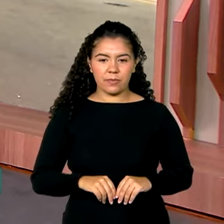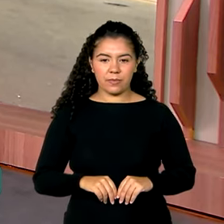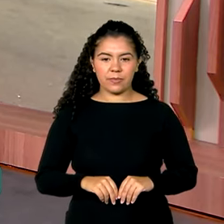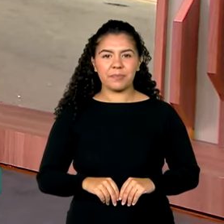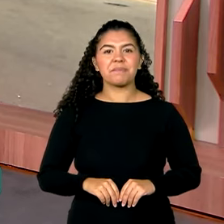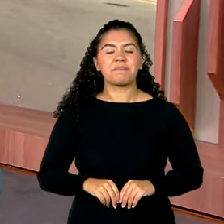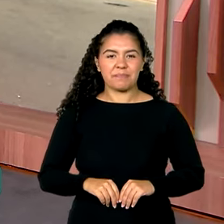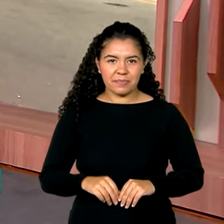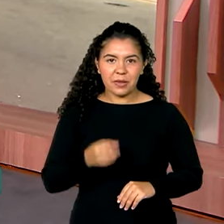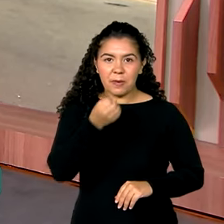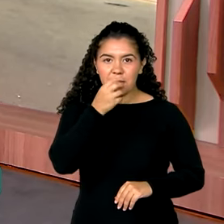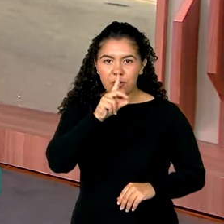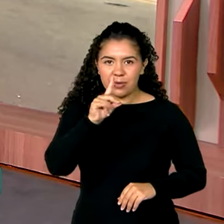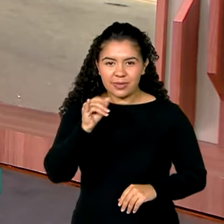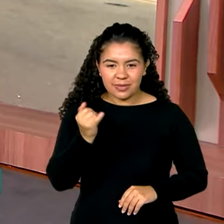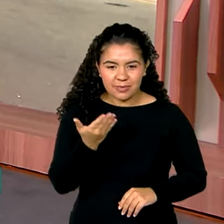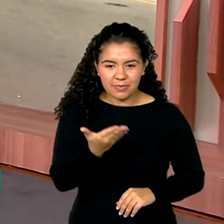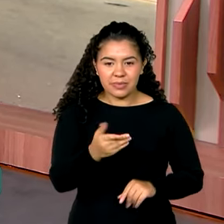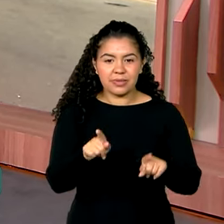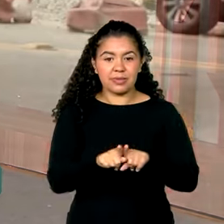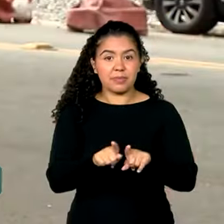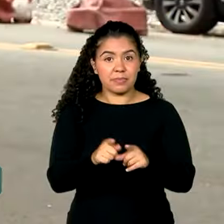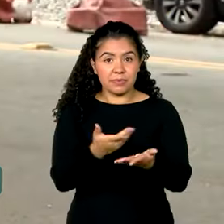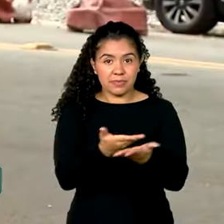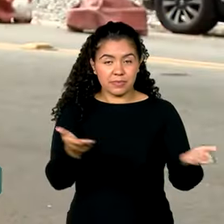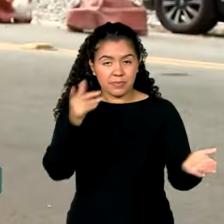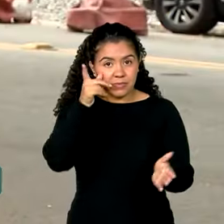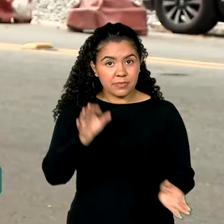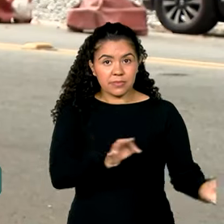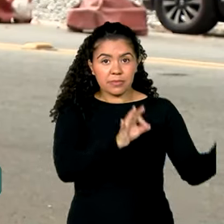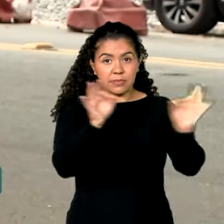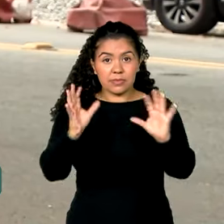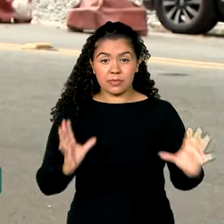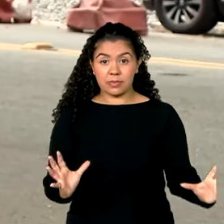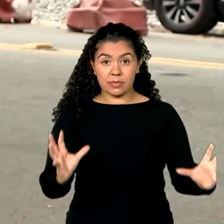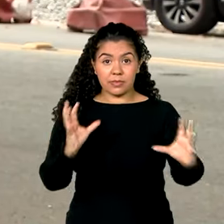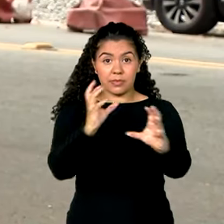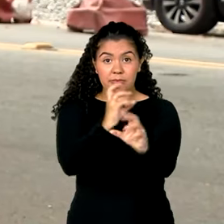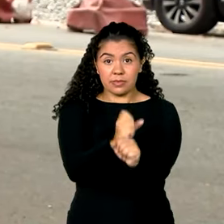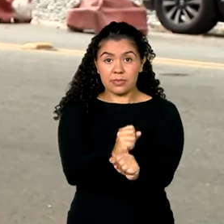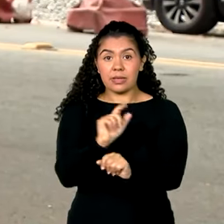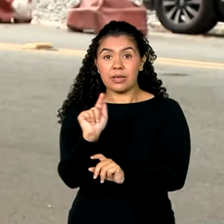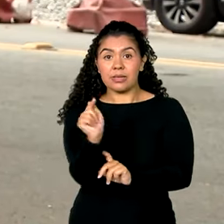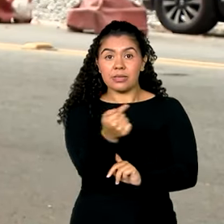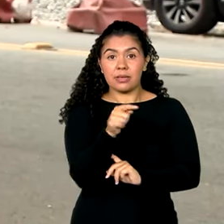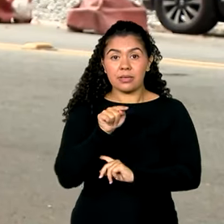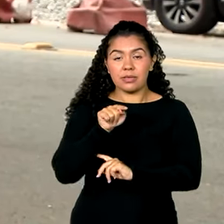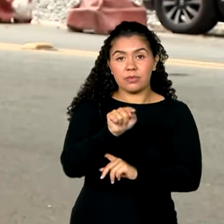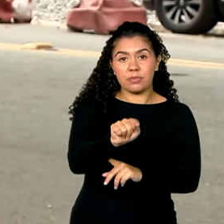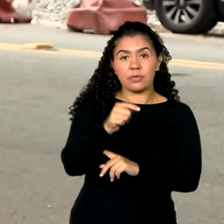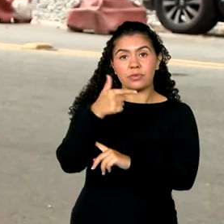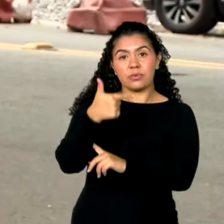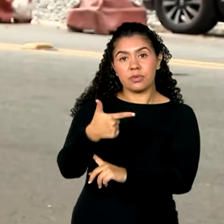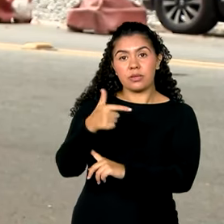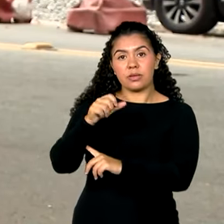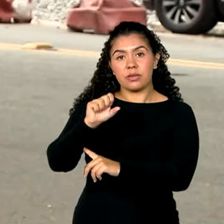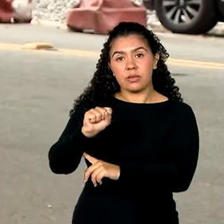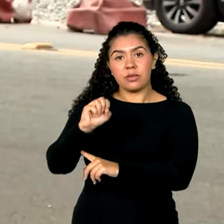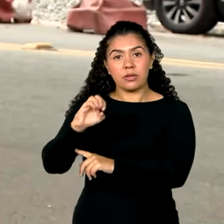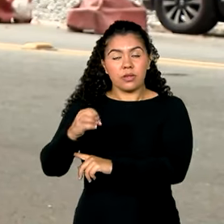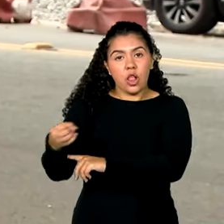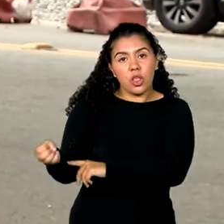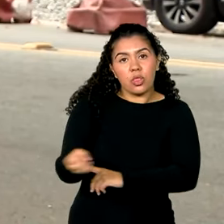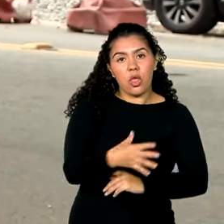Bom dia, Karine! Bom dia a todos! Olha, no total serão 7.280 novas